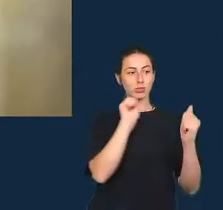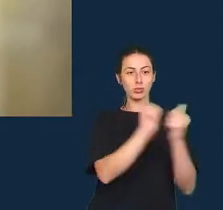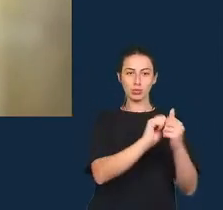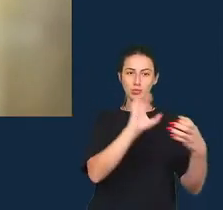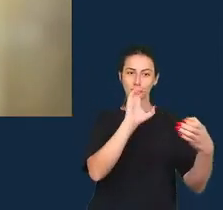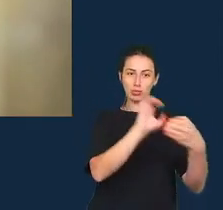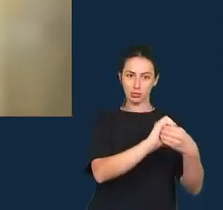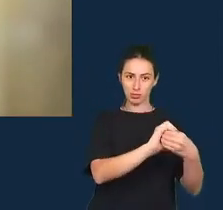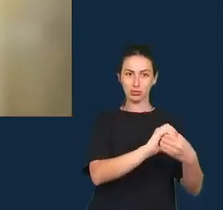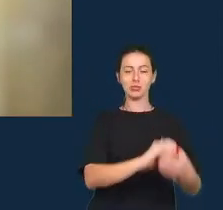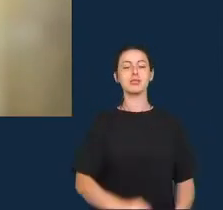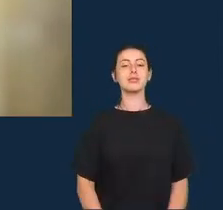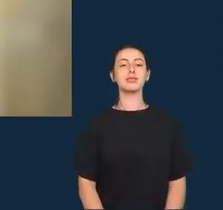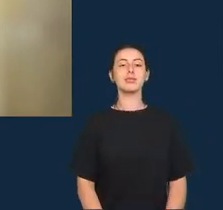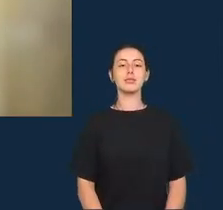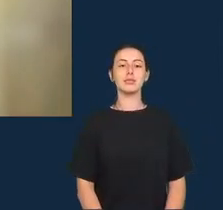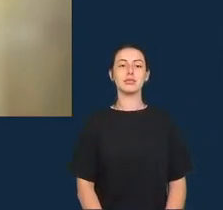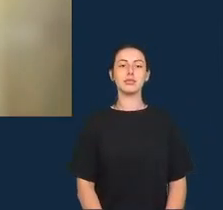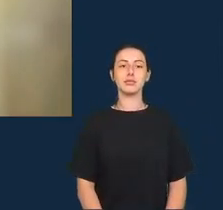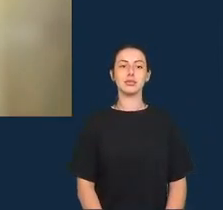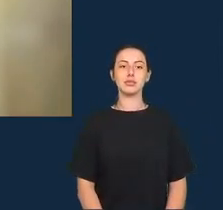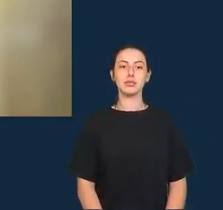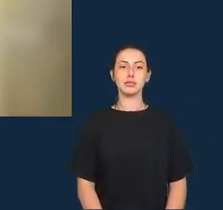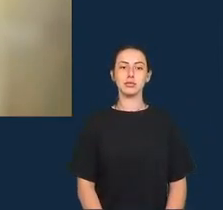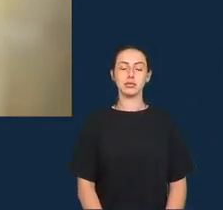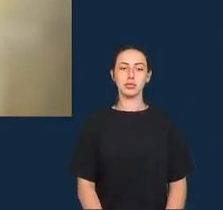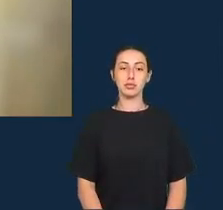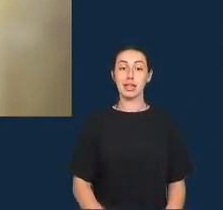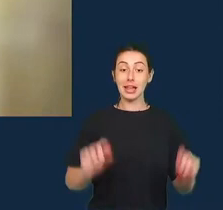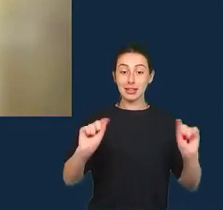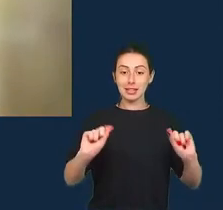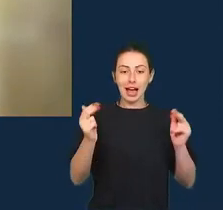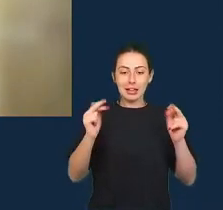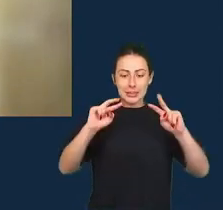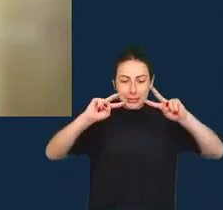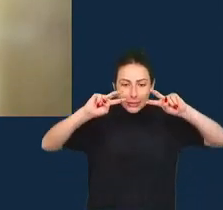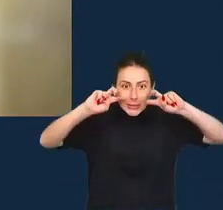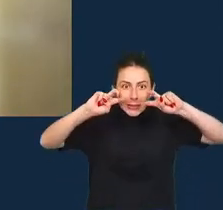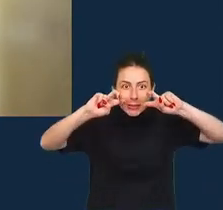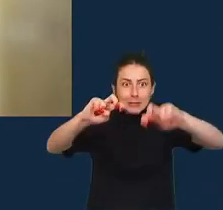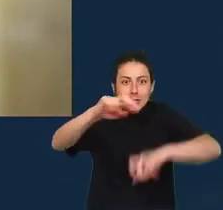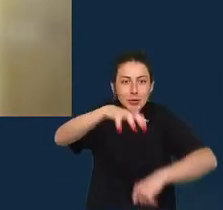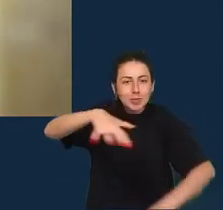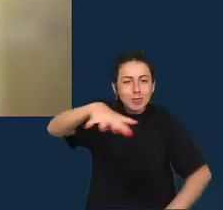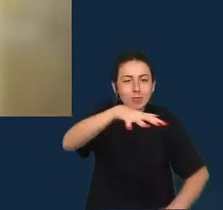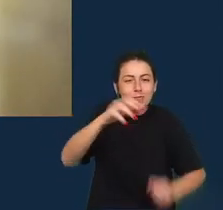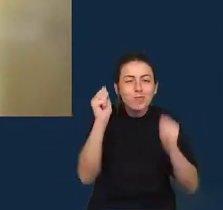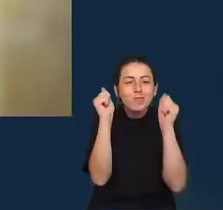possibilidades de ser de explorar essas esferas é bem possível